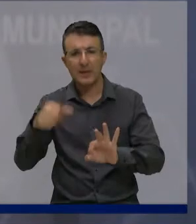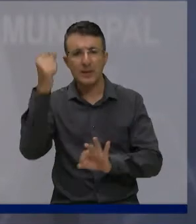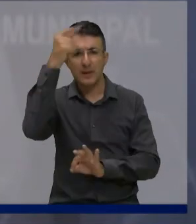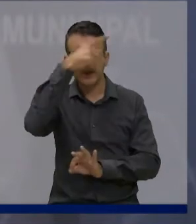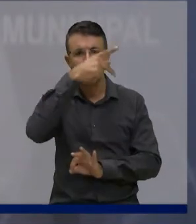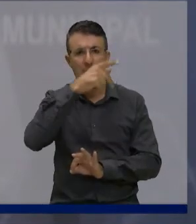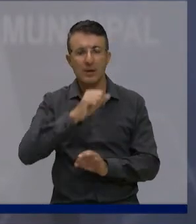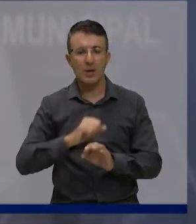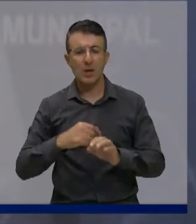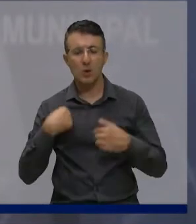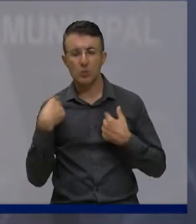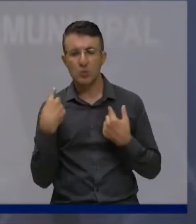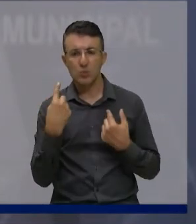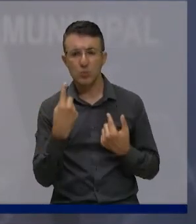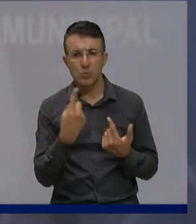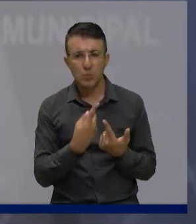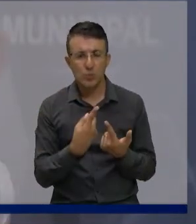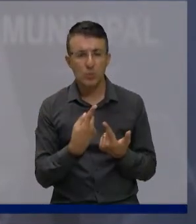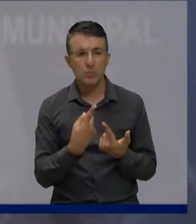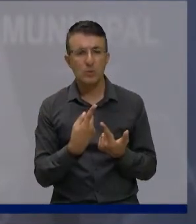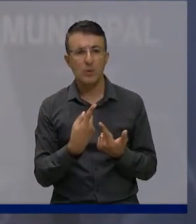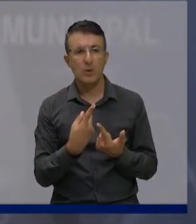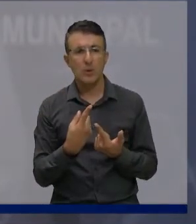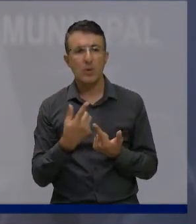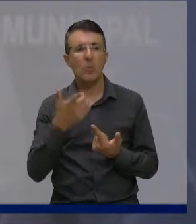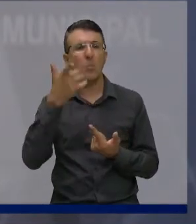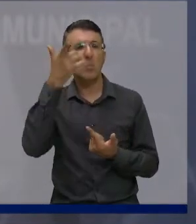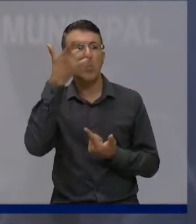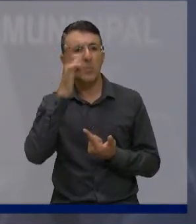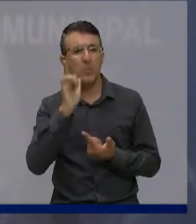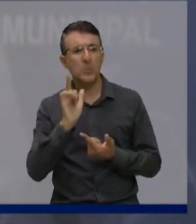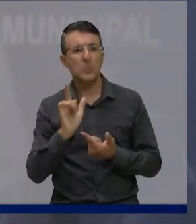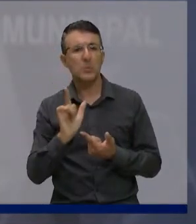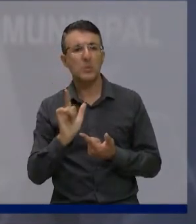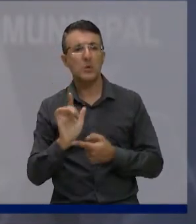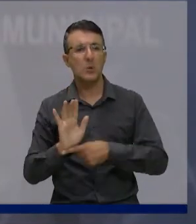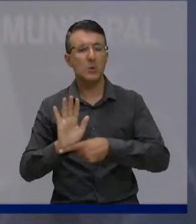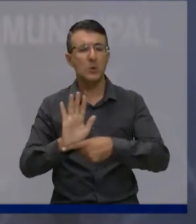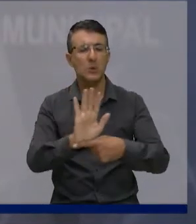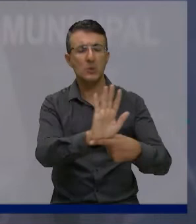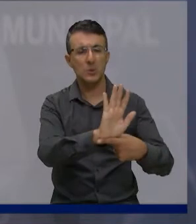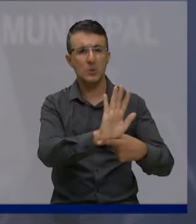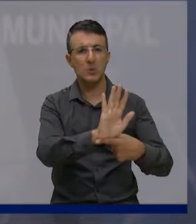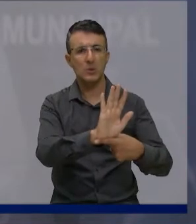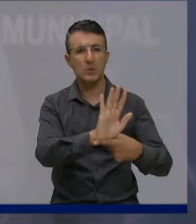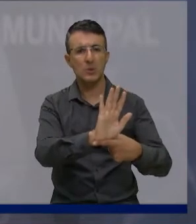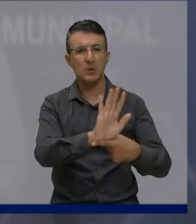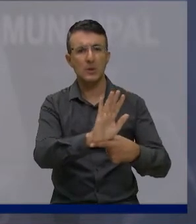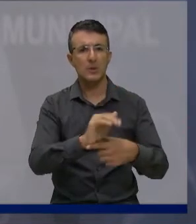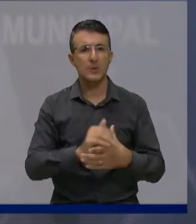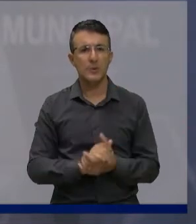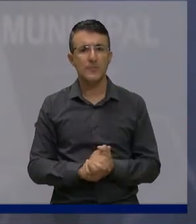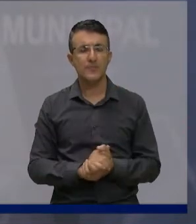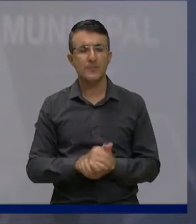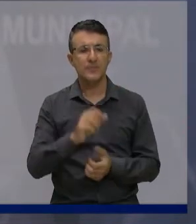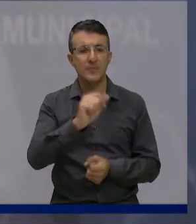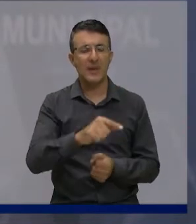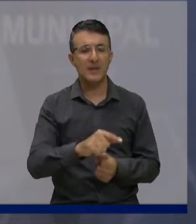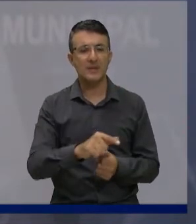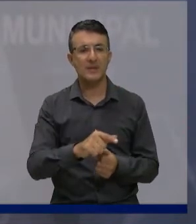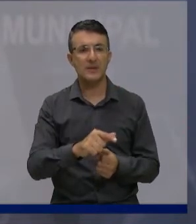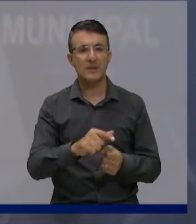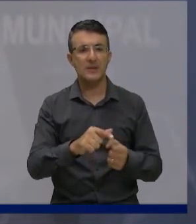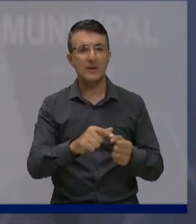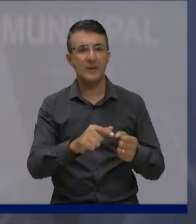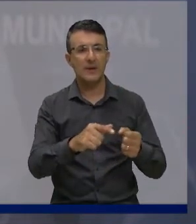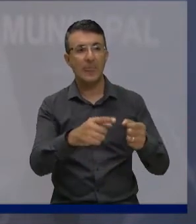teve uma relação vereador Leandro Bisco com os membros da Faculdade de Anhanguera e esse clamor, esse desejo da